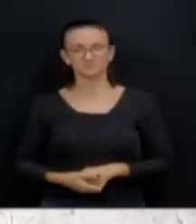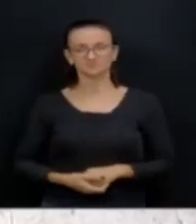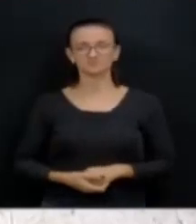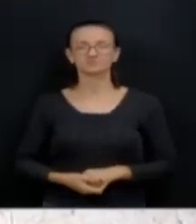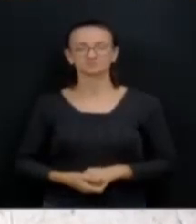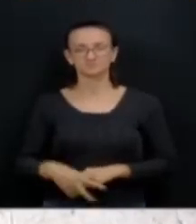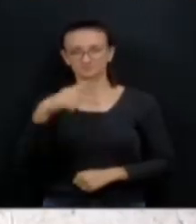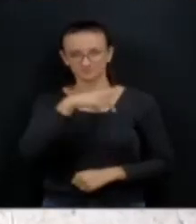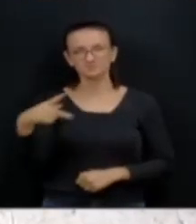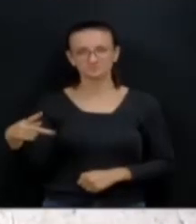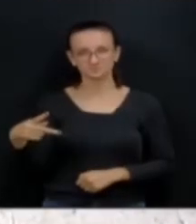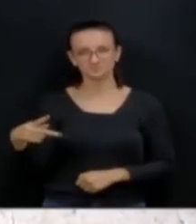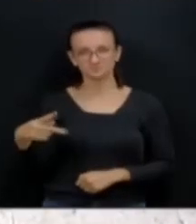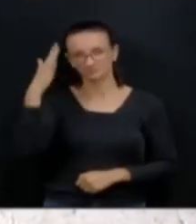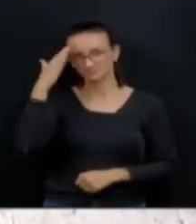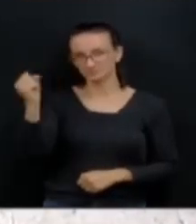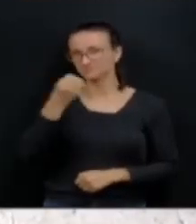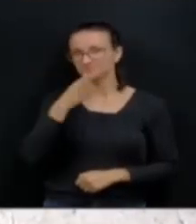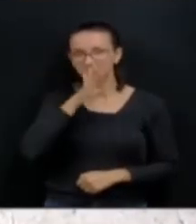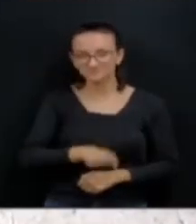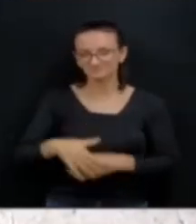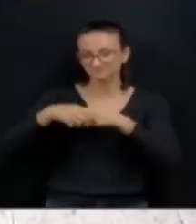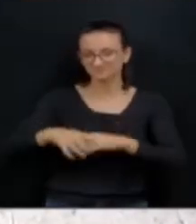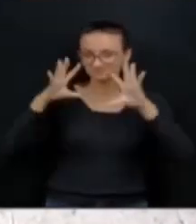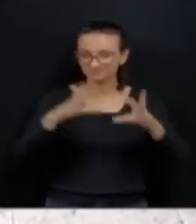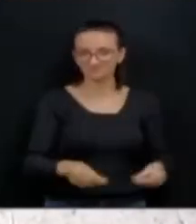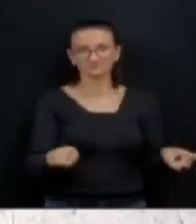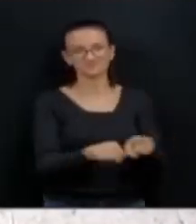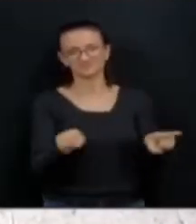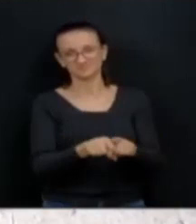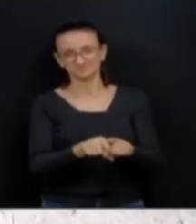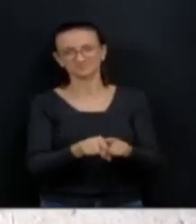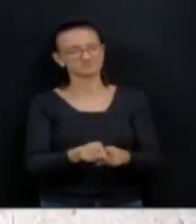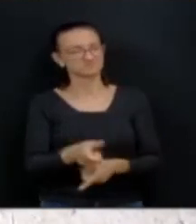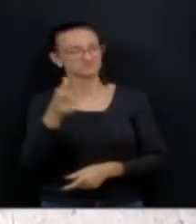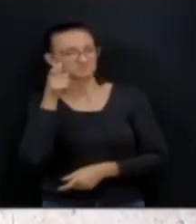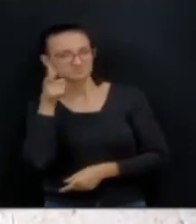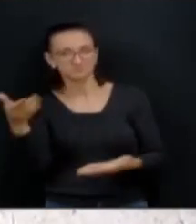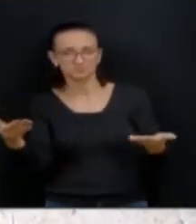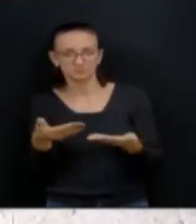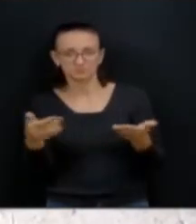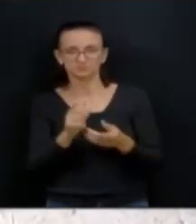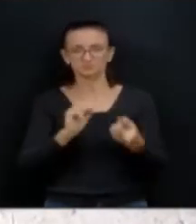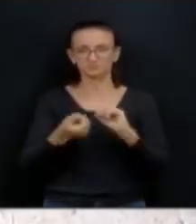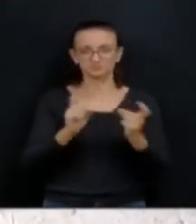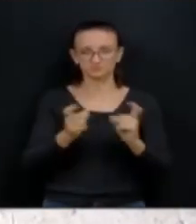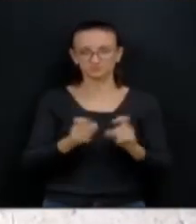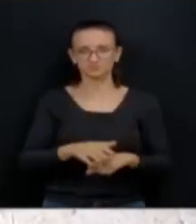Presidente Traiano, boa tarde. Comentando Vossa Excelência, eu cumprimento a todos que acompanham e seguem essa